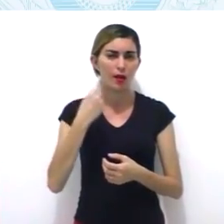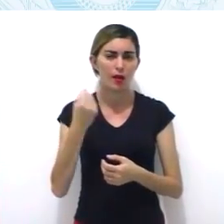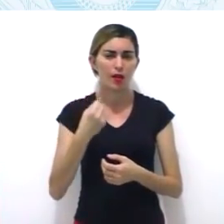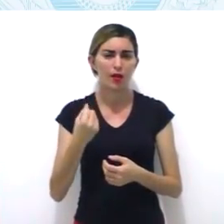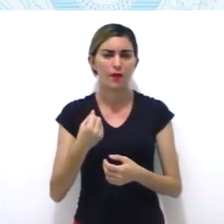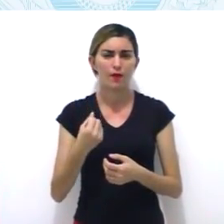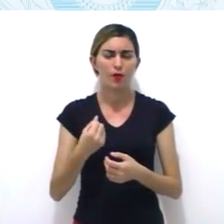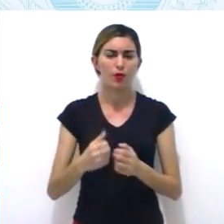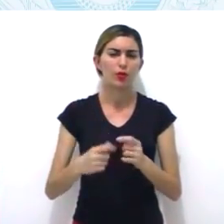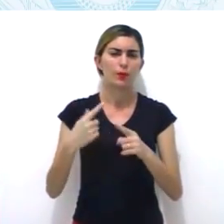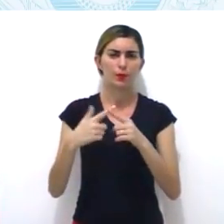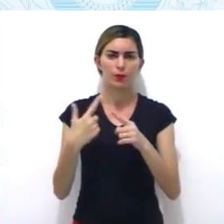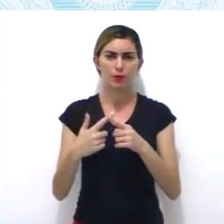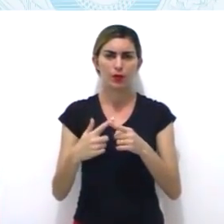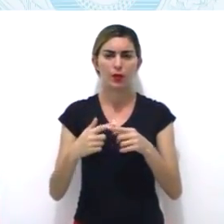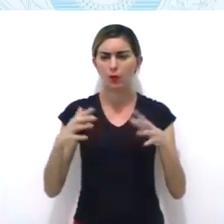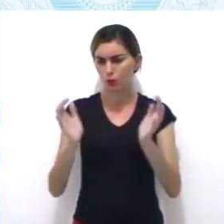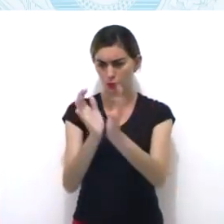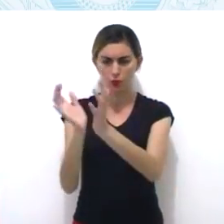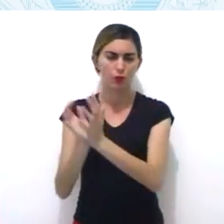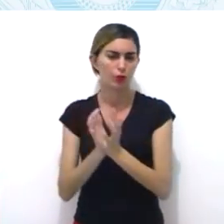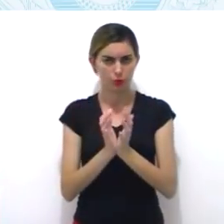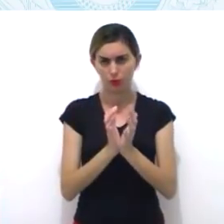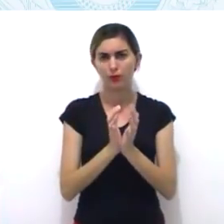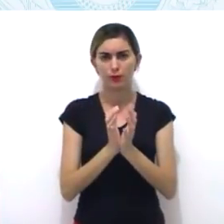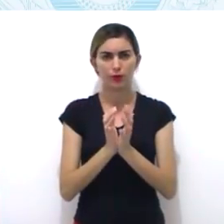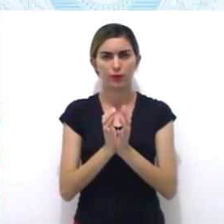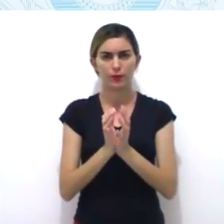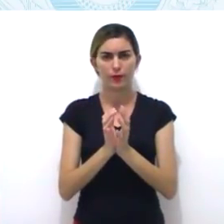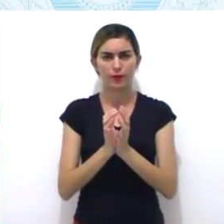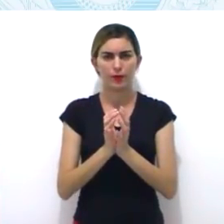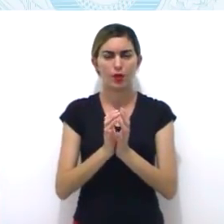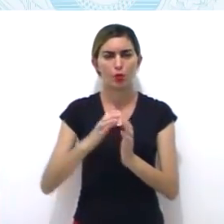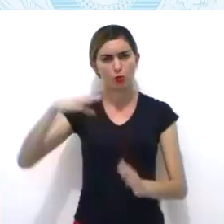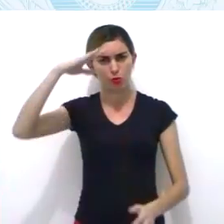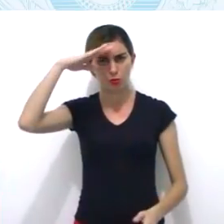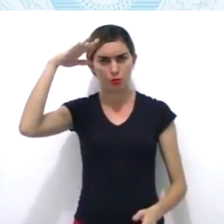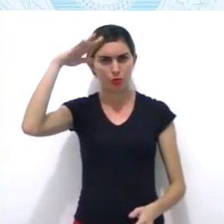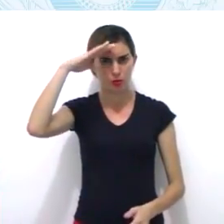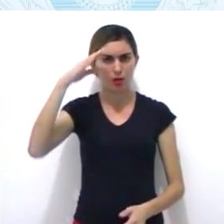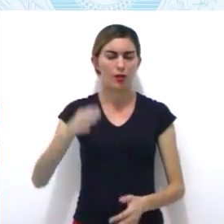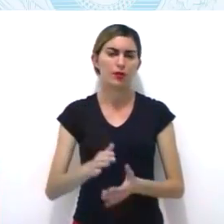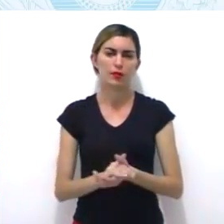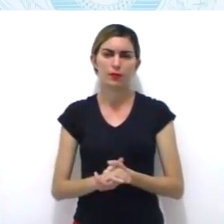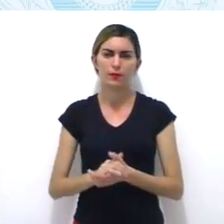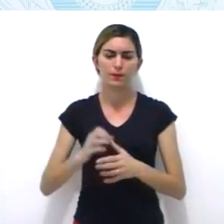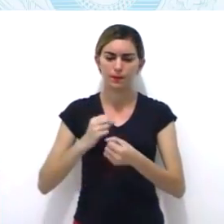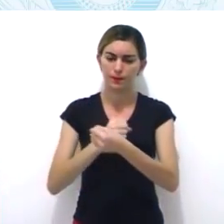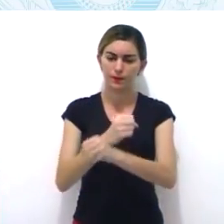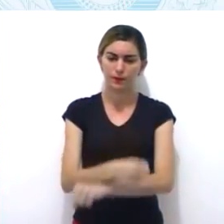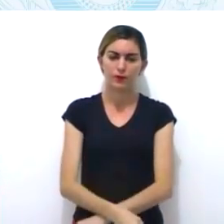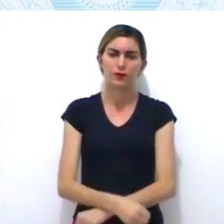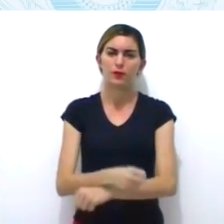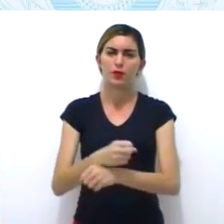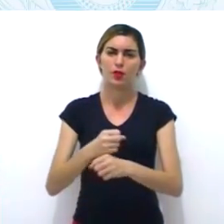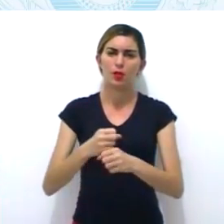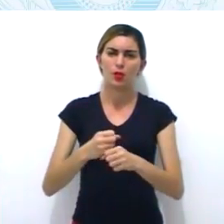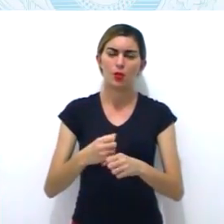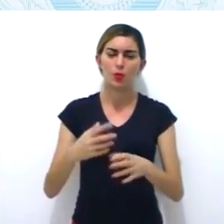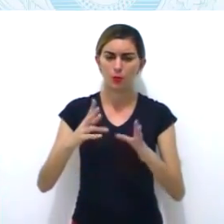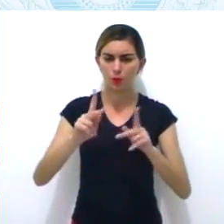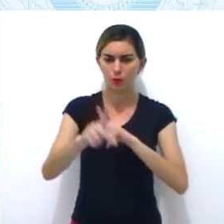o povo, não tinha ouro, isso é coisa de elite. Então, era uma revolta diferente